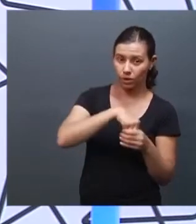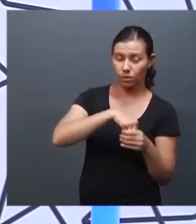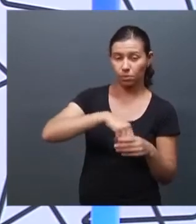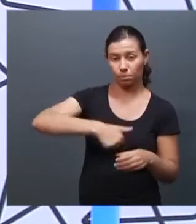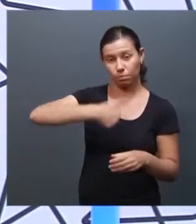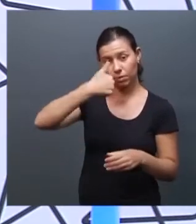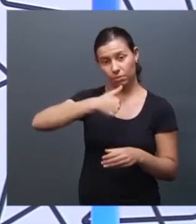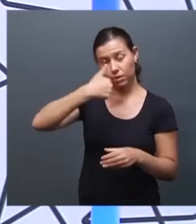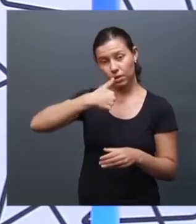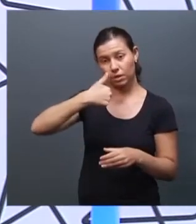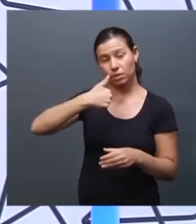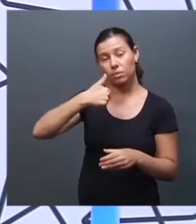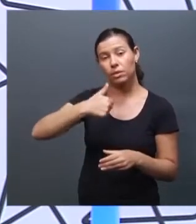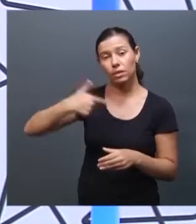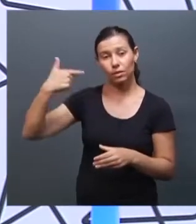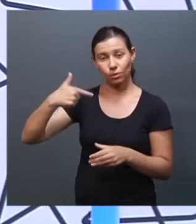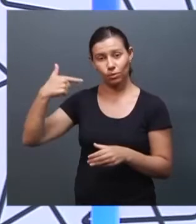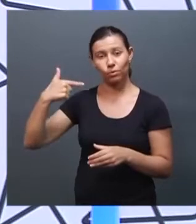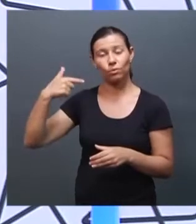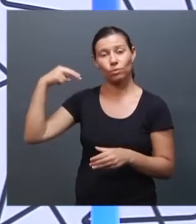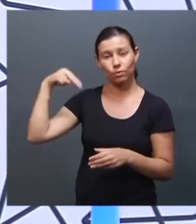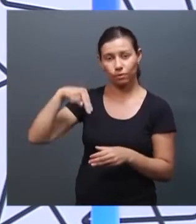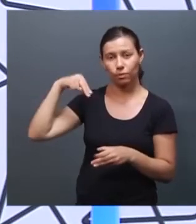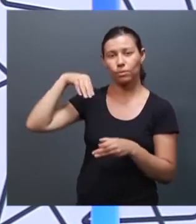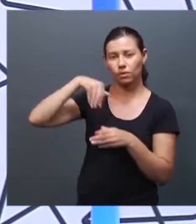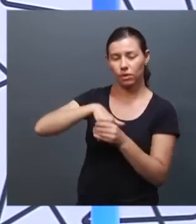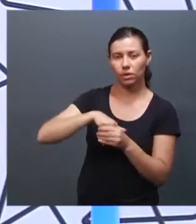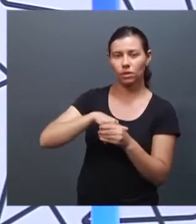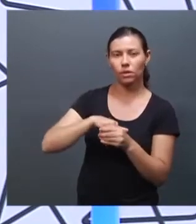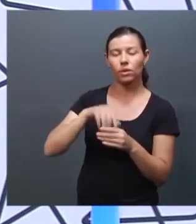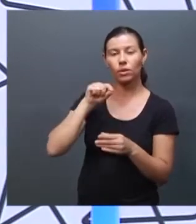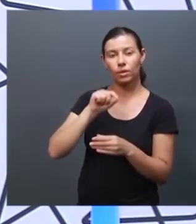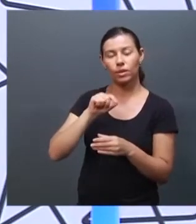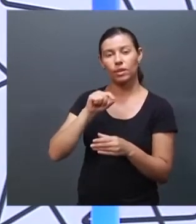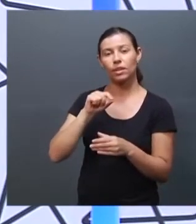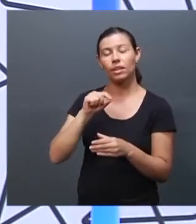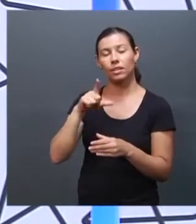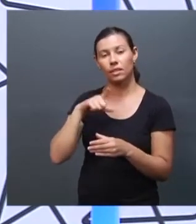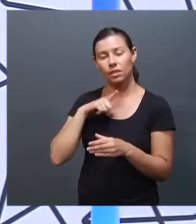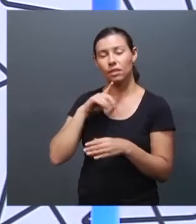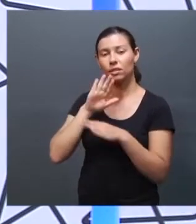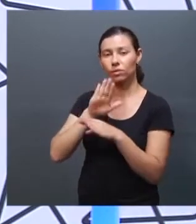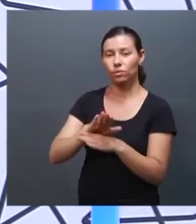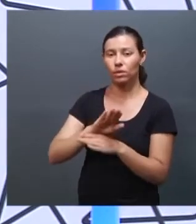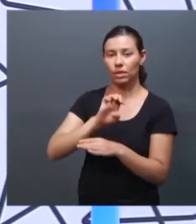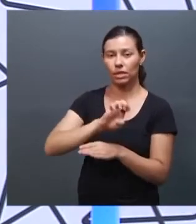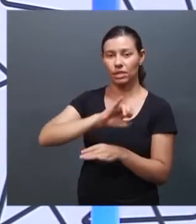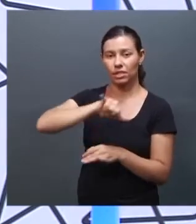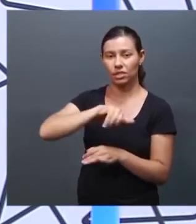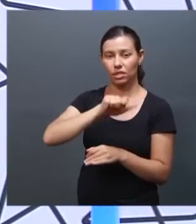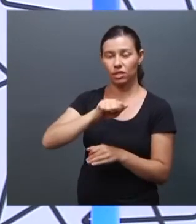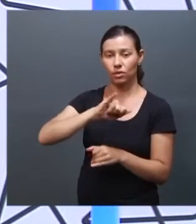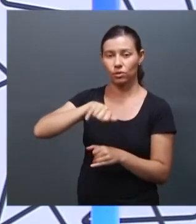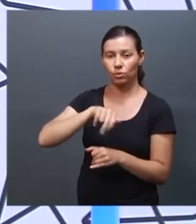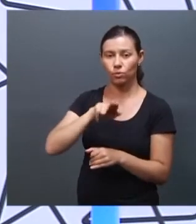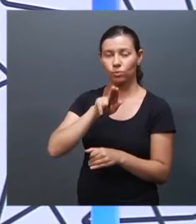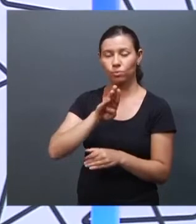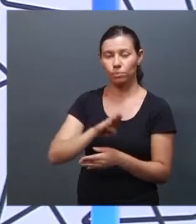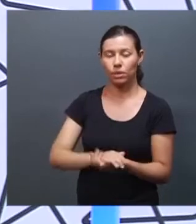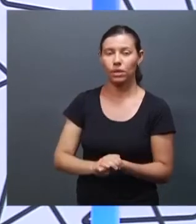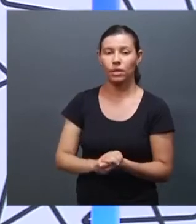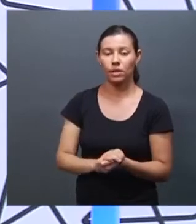Assuntos Estudantis apoiou as ações a Exajup ajudou o nosso serviço ajudou a gente fez uma ação